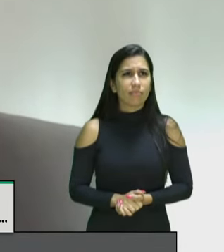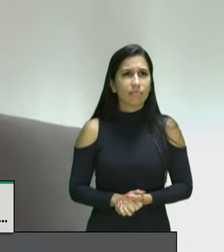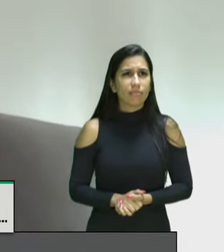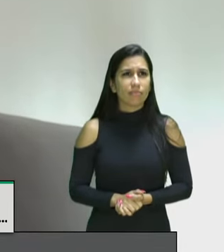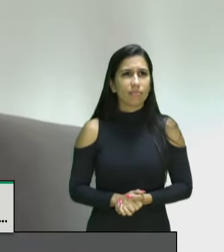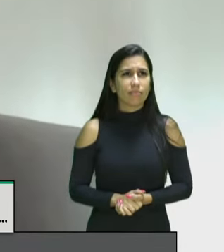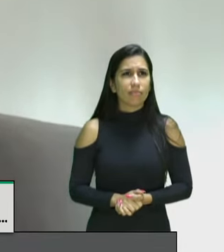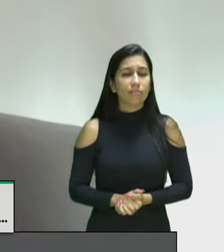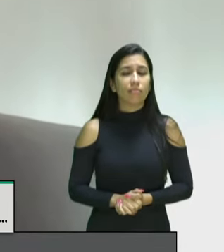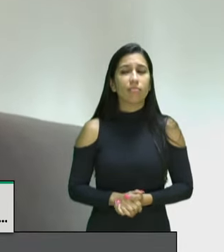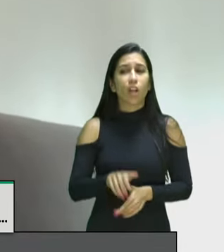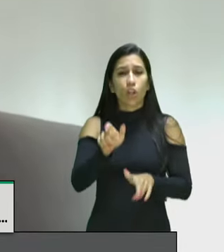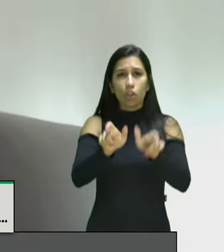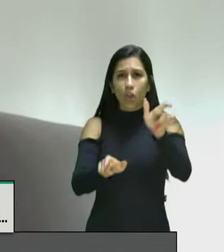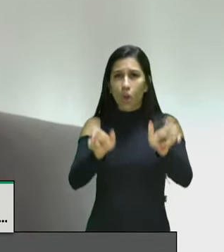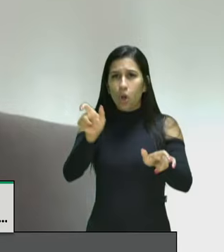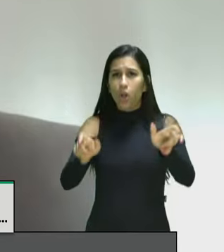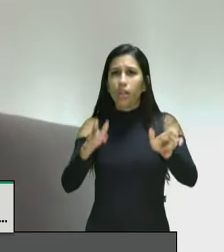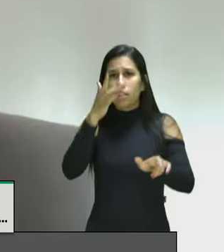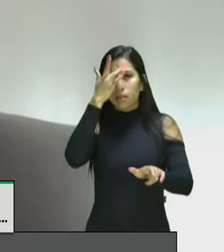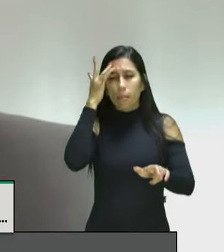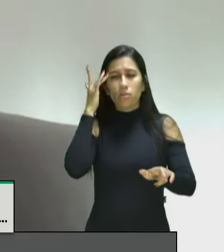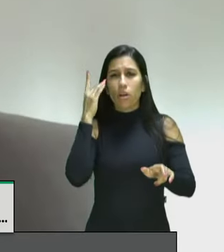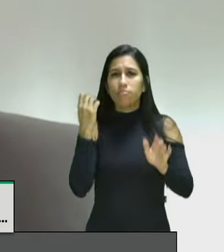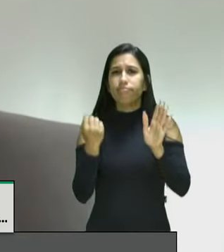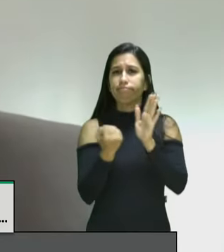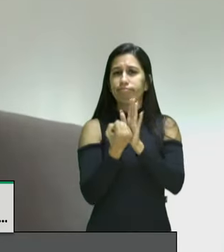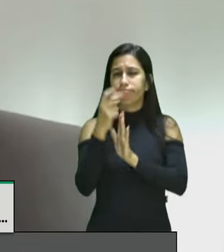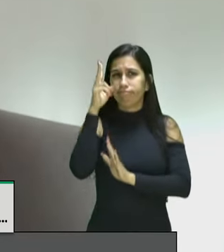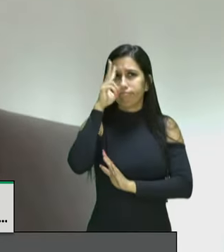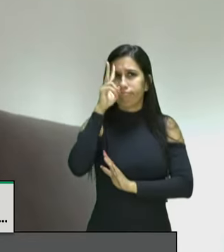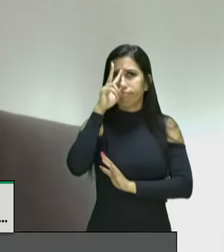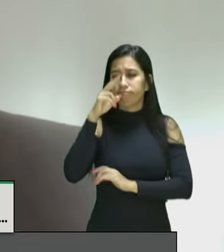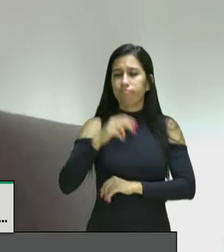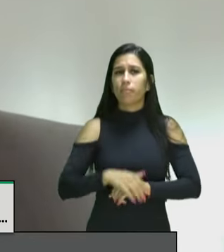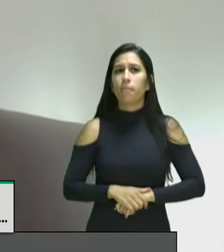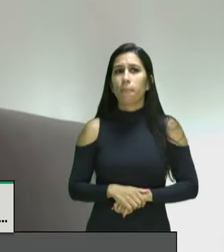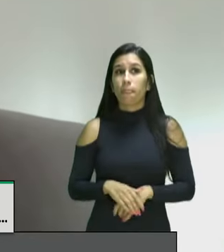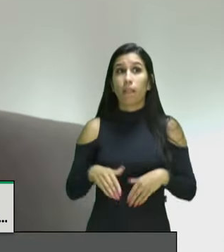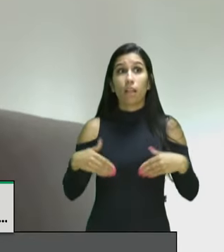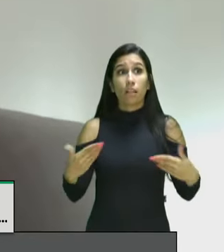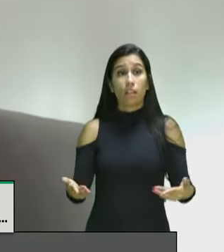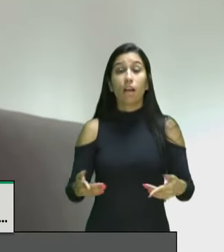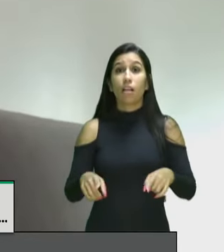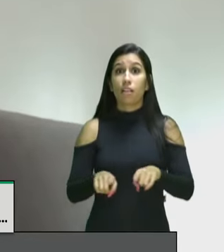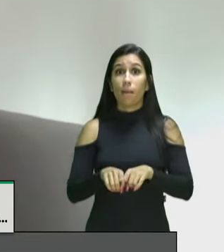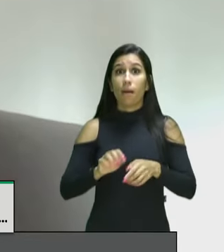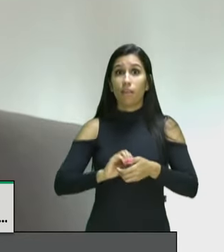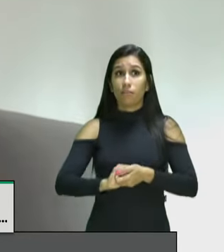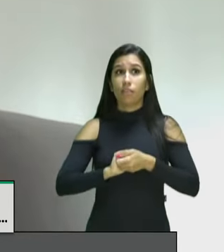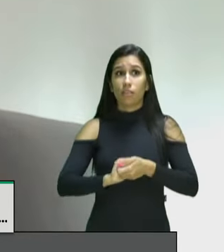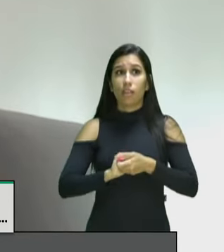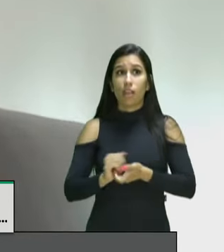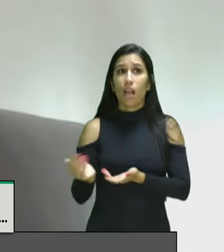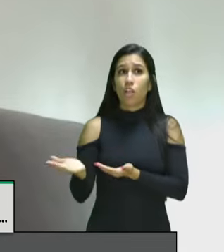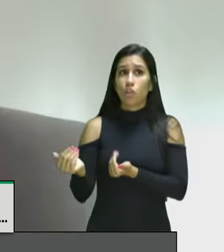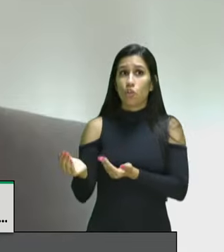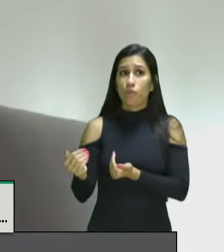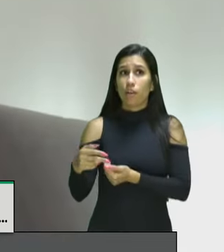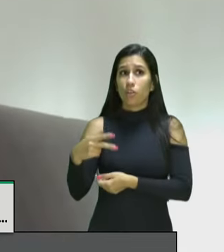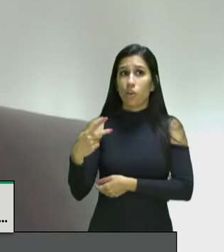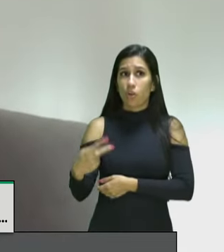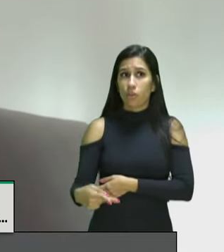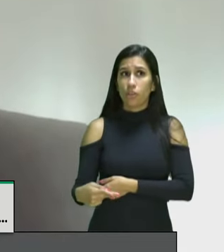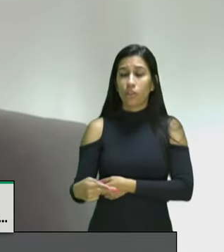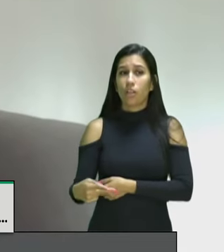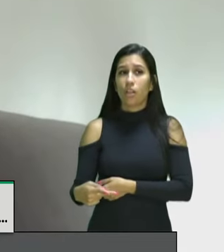figuras históricas para a gente do movimento social negro mas também gostaria de saudar a juventude negra também aqui presente as